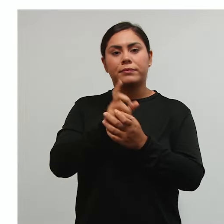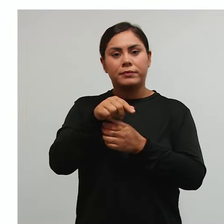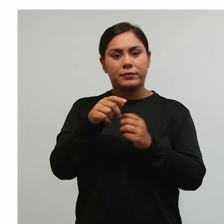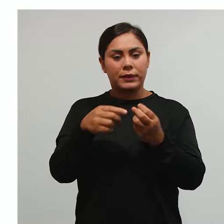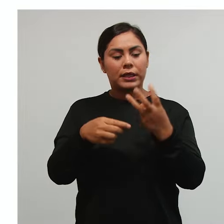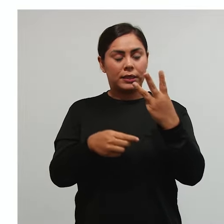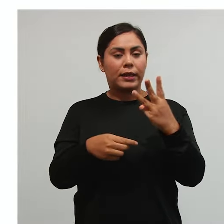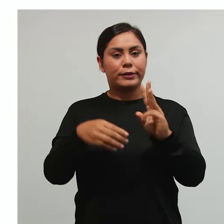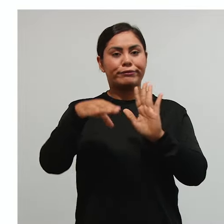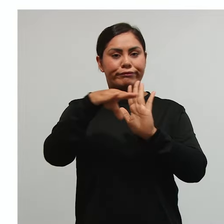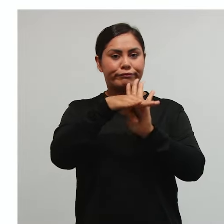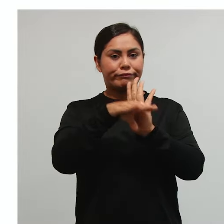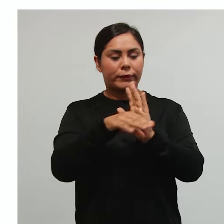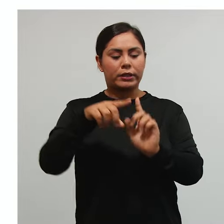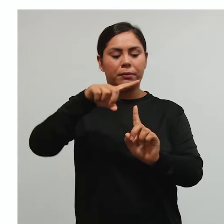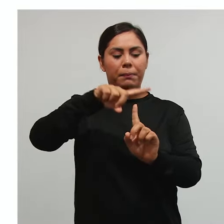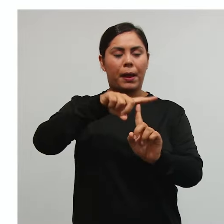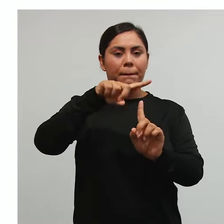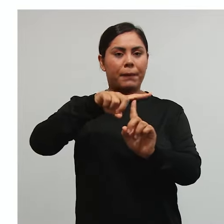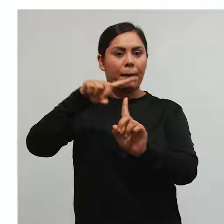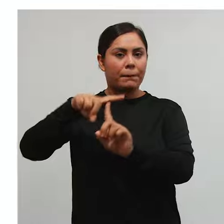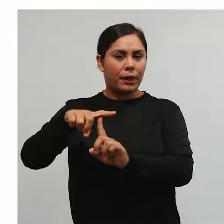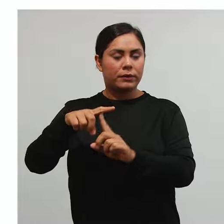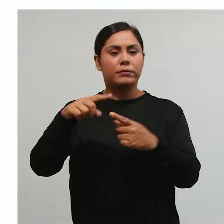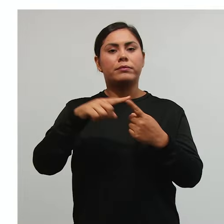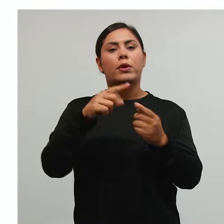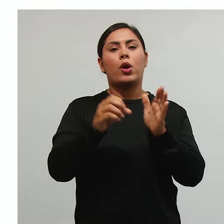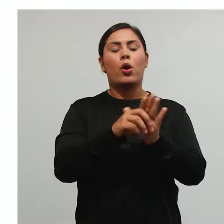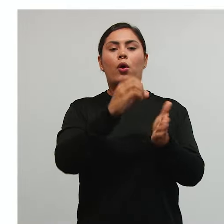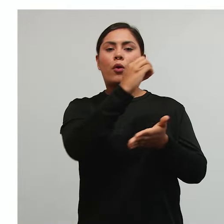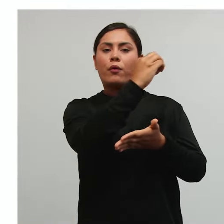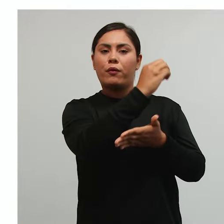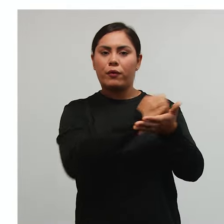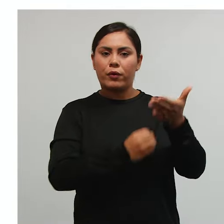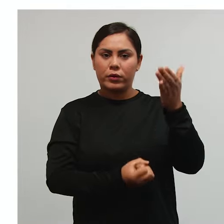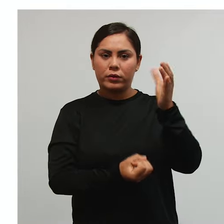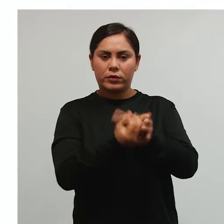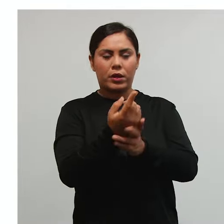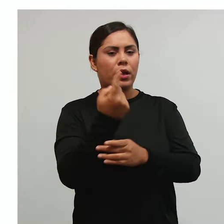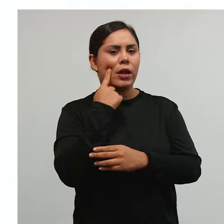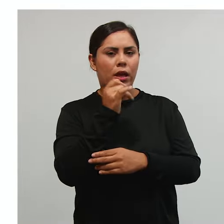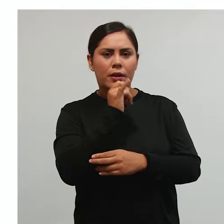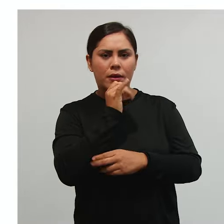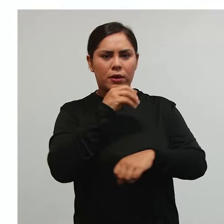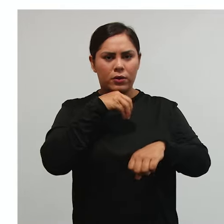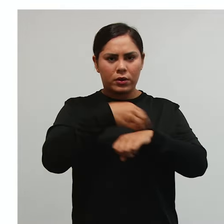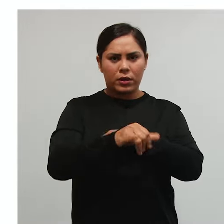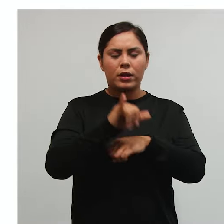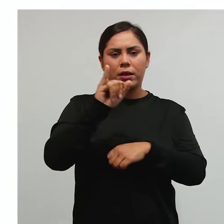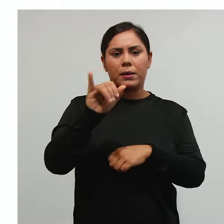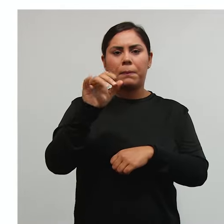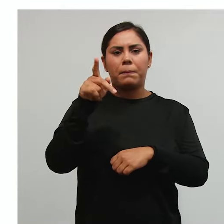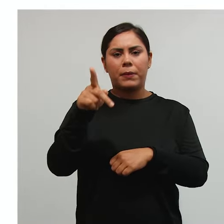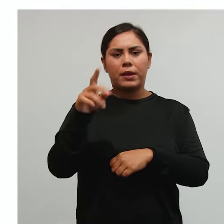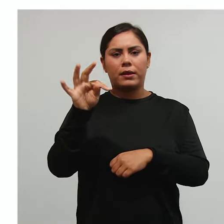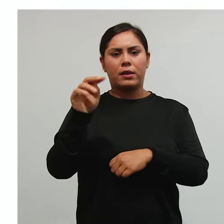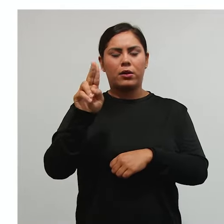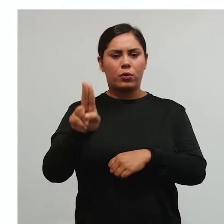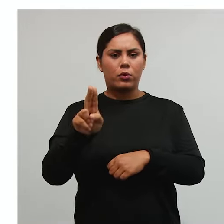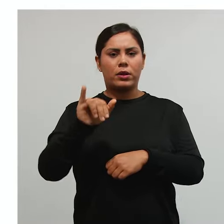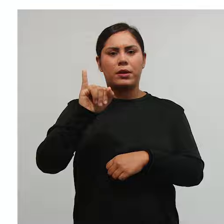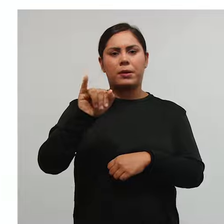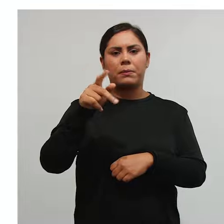Há três tipos de lançamento. Lançamento de ofício e aqui eu dei o exemplo do IPTU e do IPVA.